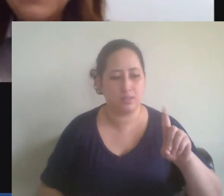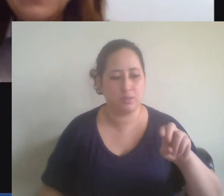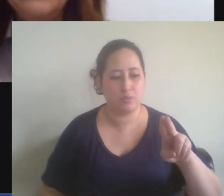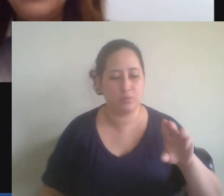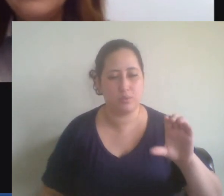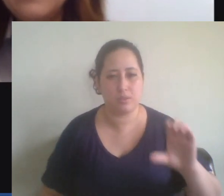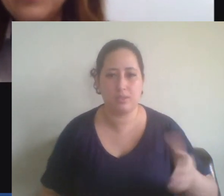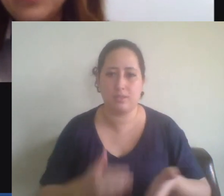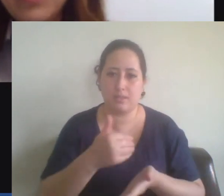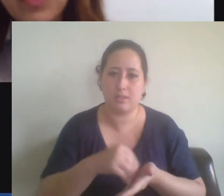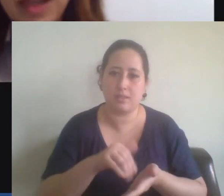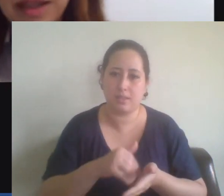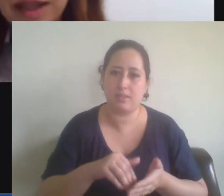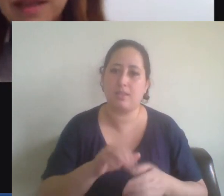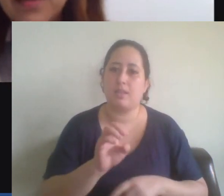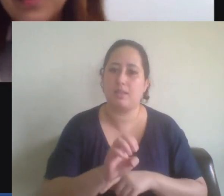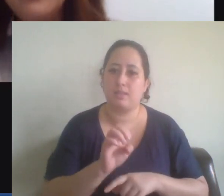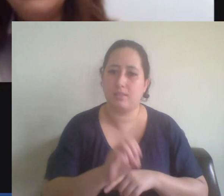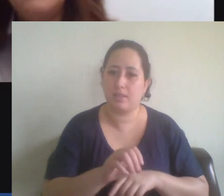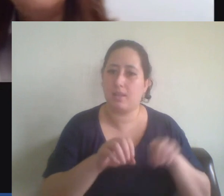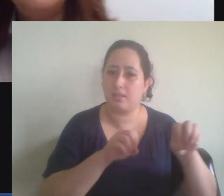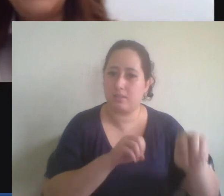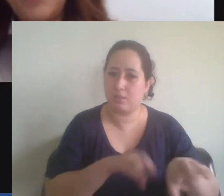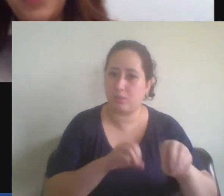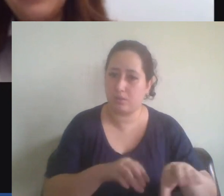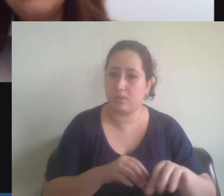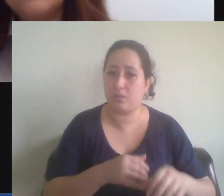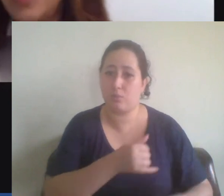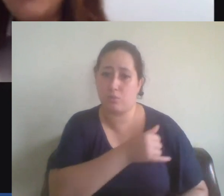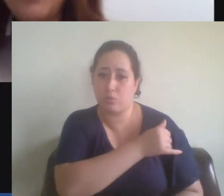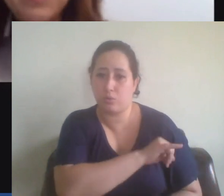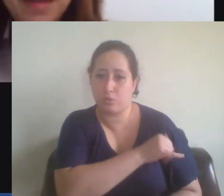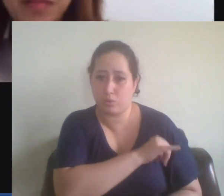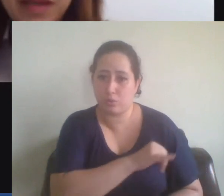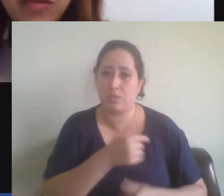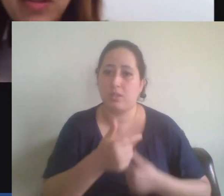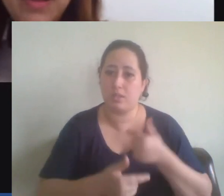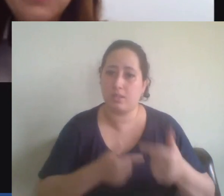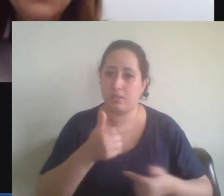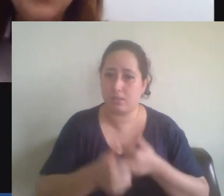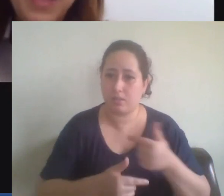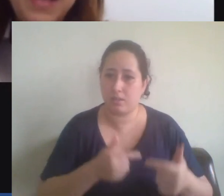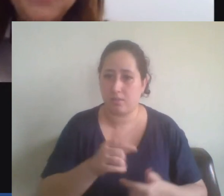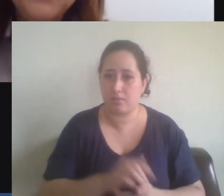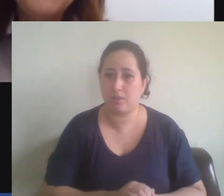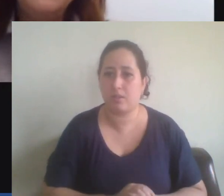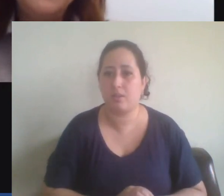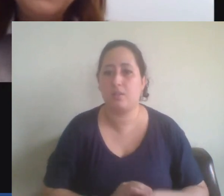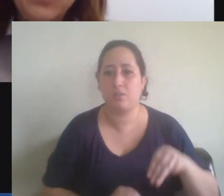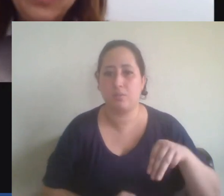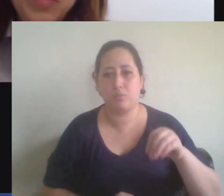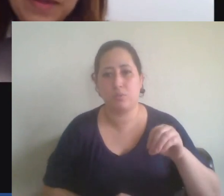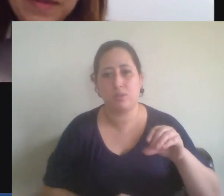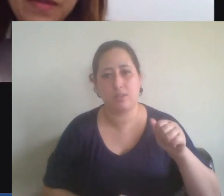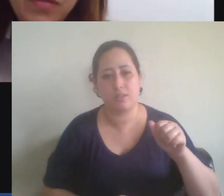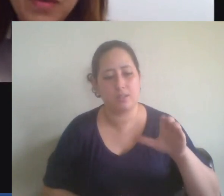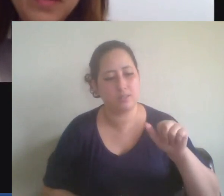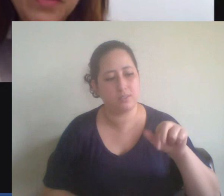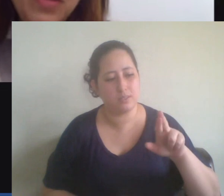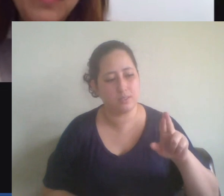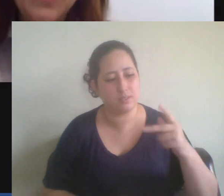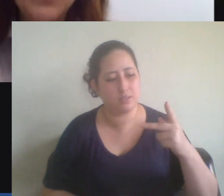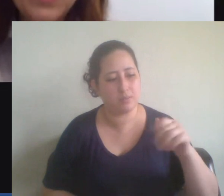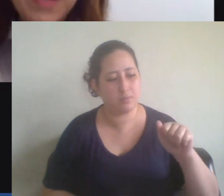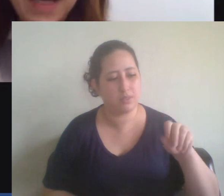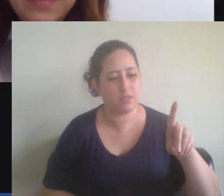Secretaria de Estado de Educação do Rio de Janeiro, trabalho na escola Moacir Padilha, estou lá desde 2005,